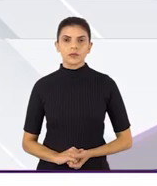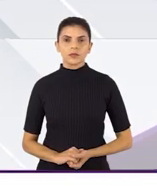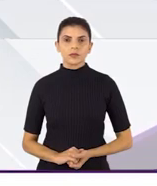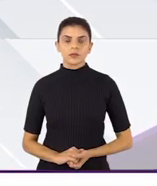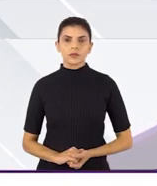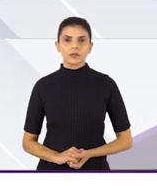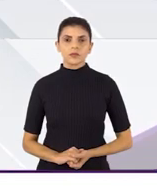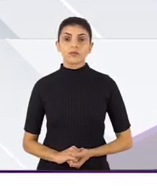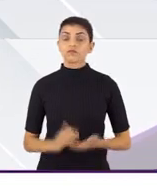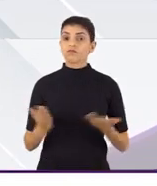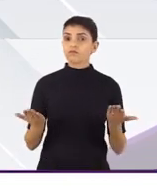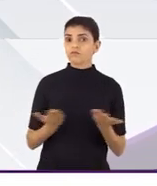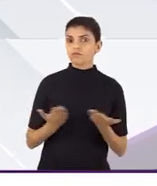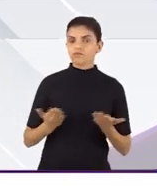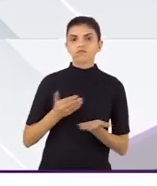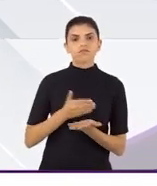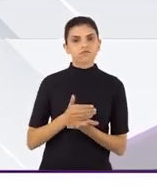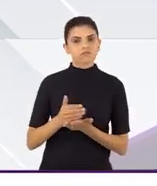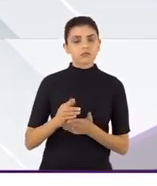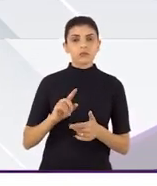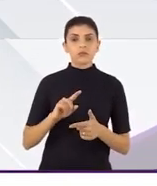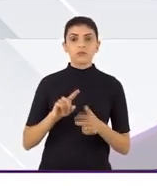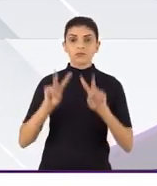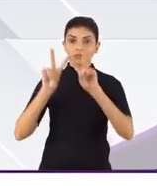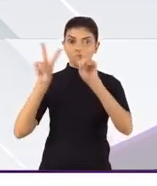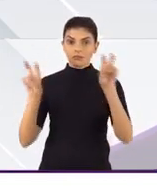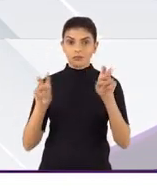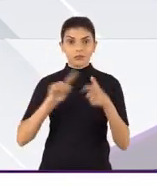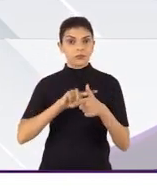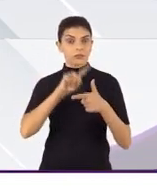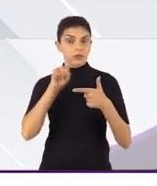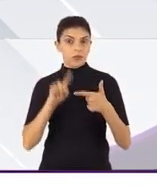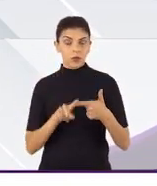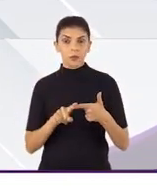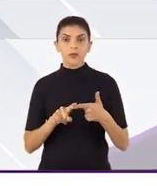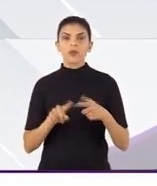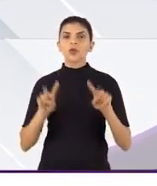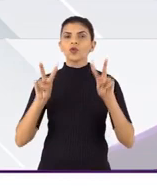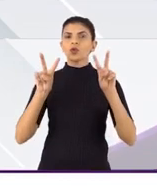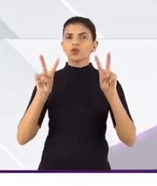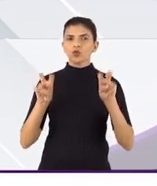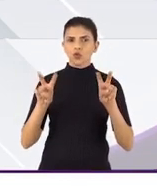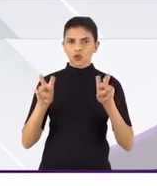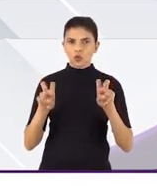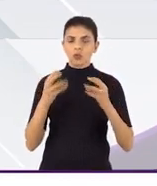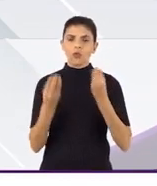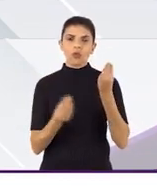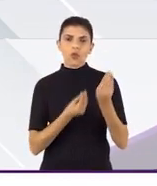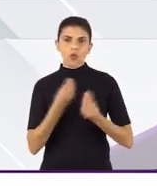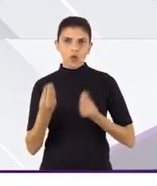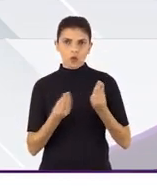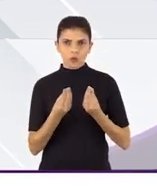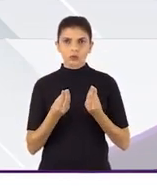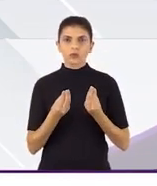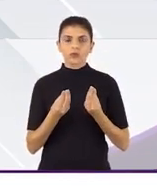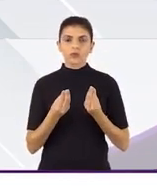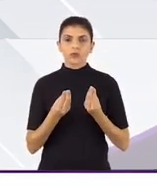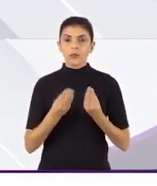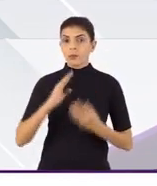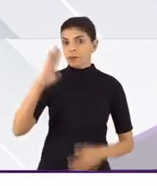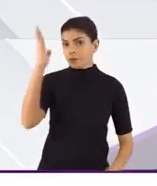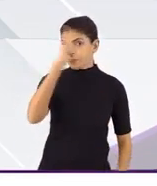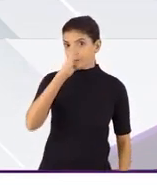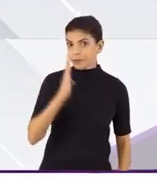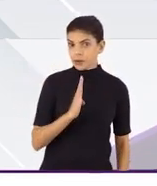Agora, então, nós vamos passar para o próximo tópico, que é relativo a